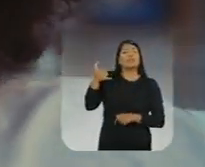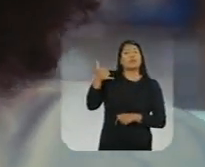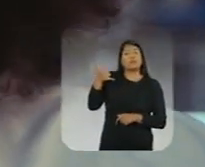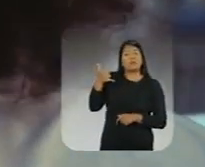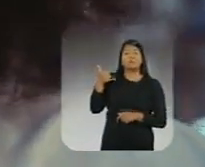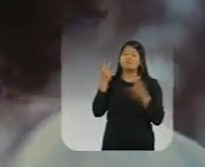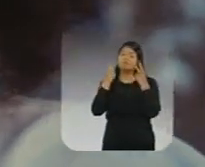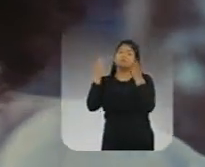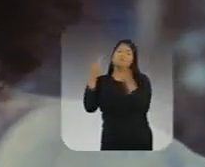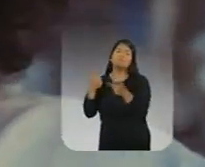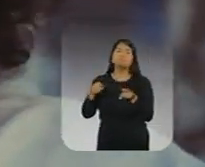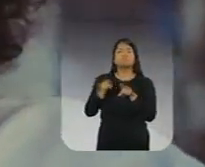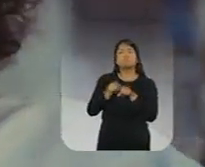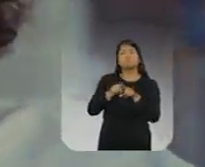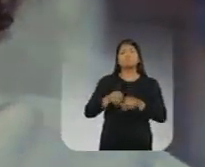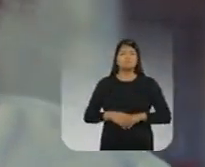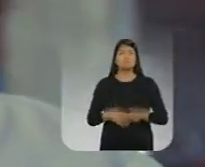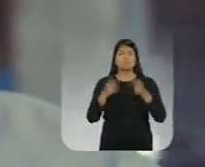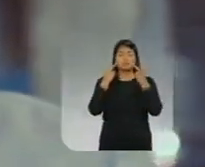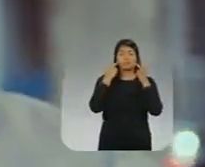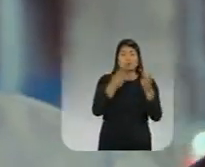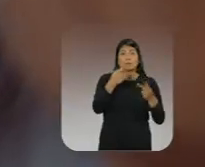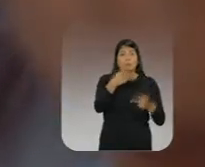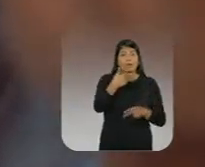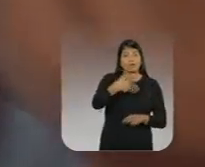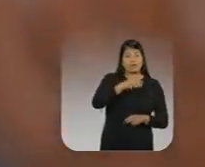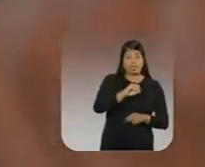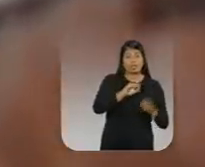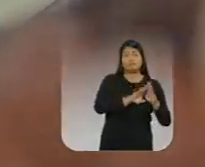Visito o Parque 10 e vou chegando Até a ponte da Bolívia